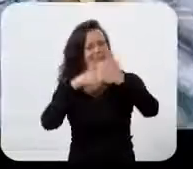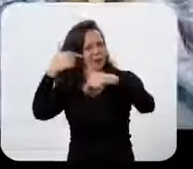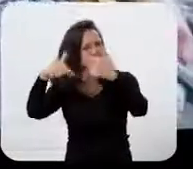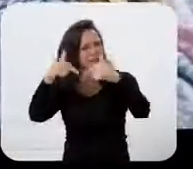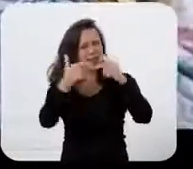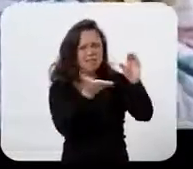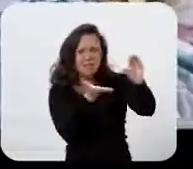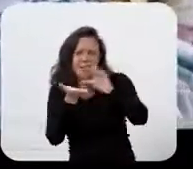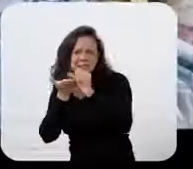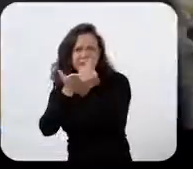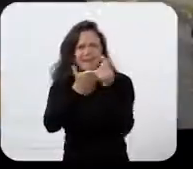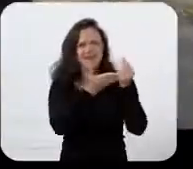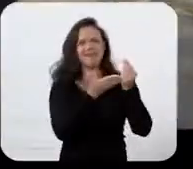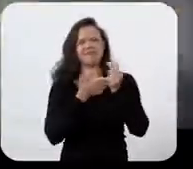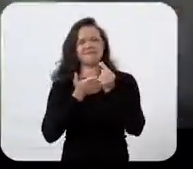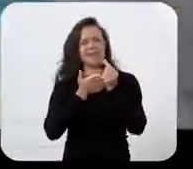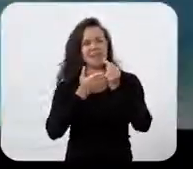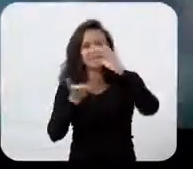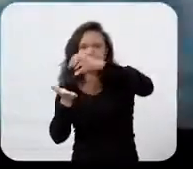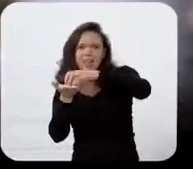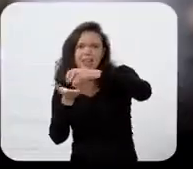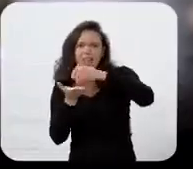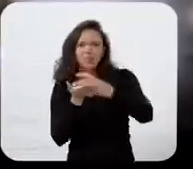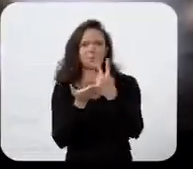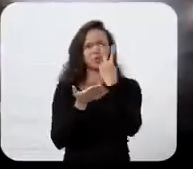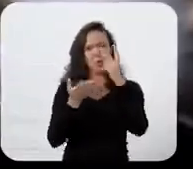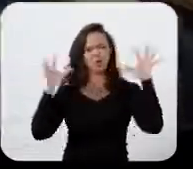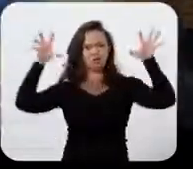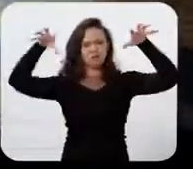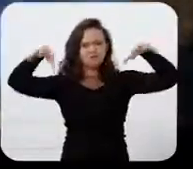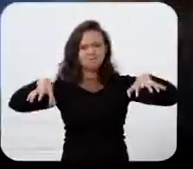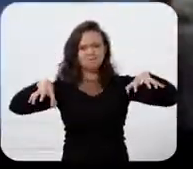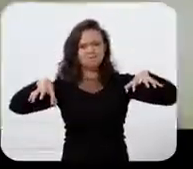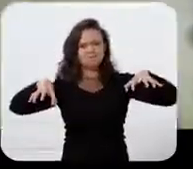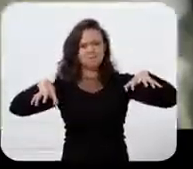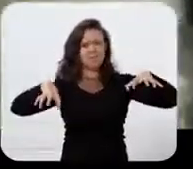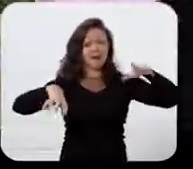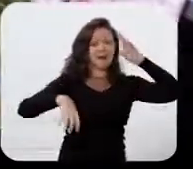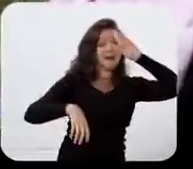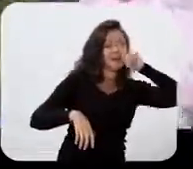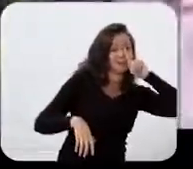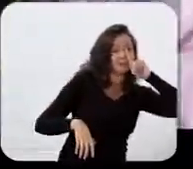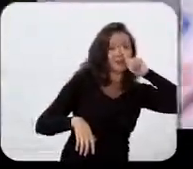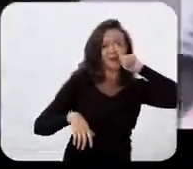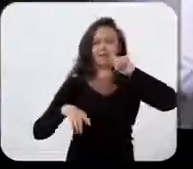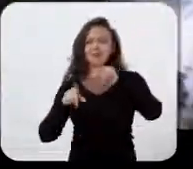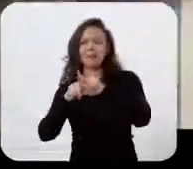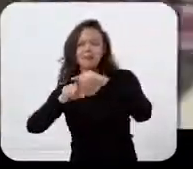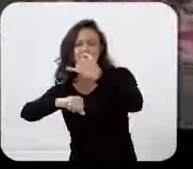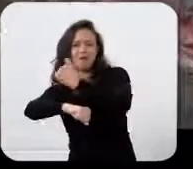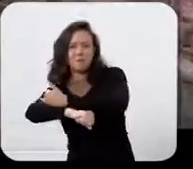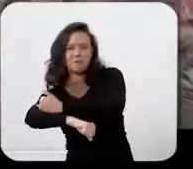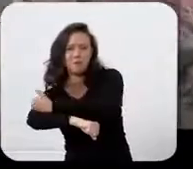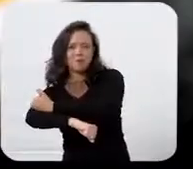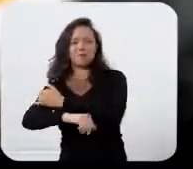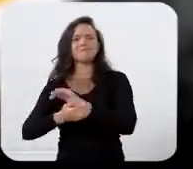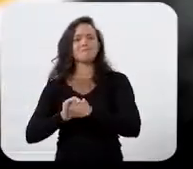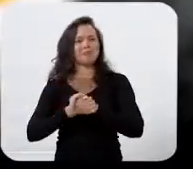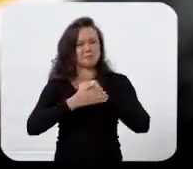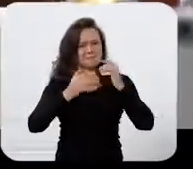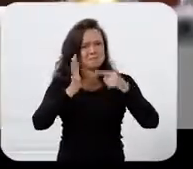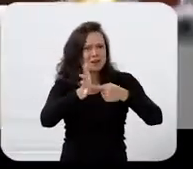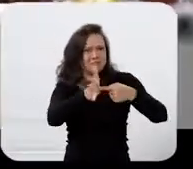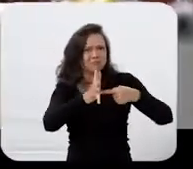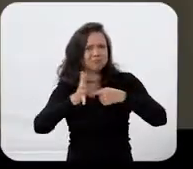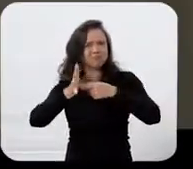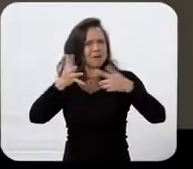emprego e renda para os recifenses, vamos criar os centros produtivos. Serão dois grandes espaços, um em Casa Amarela e outro no Ibura, com